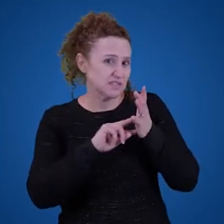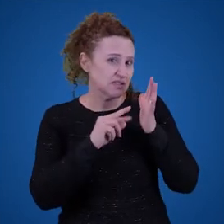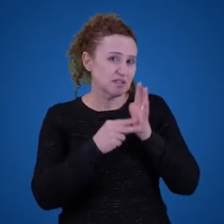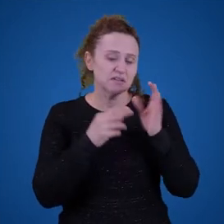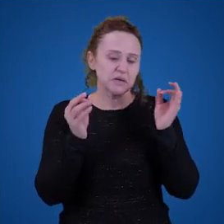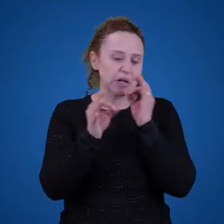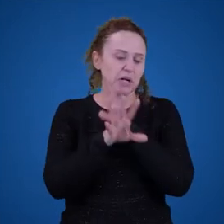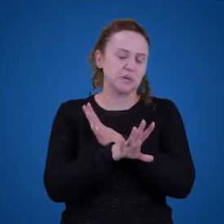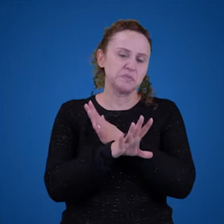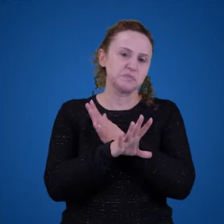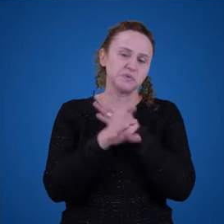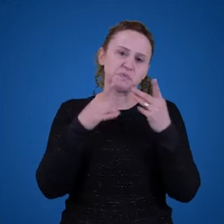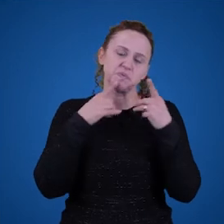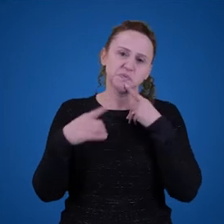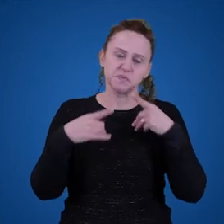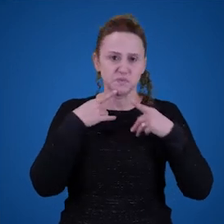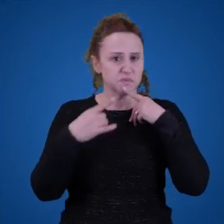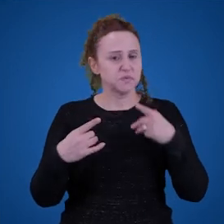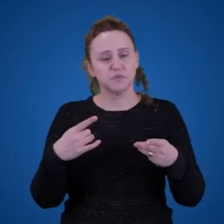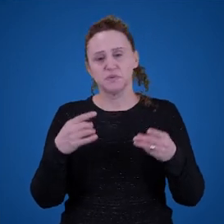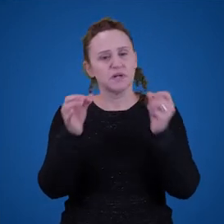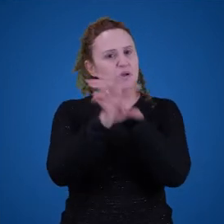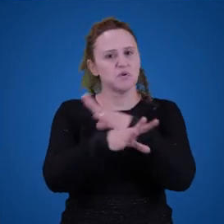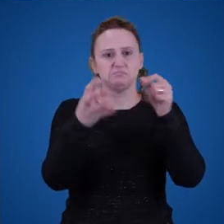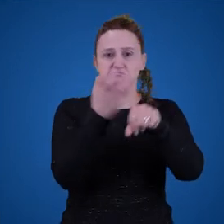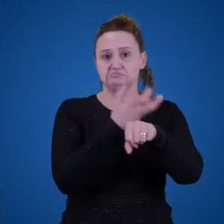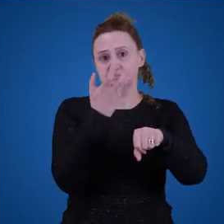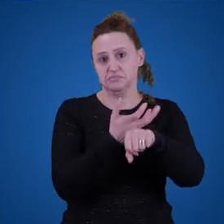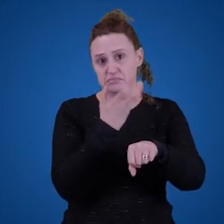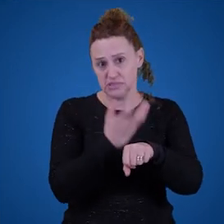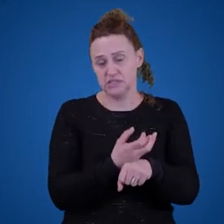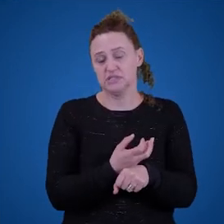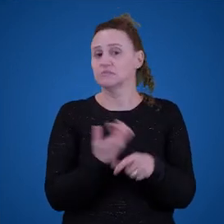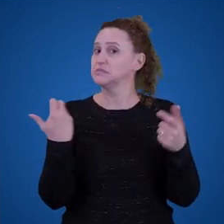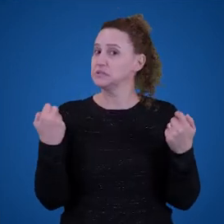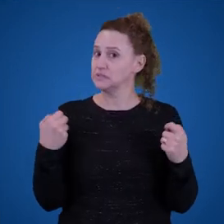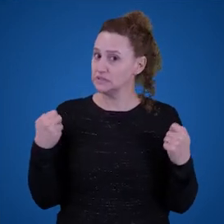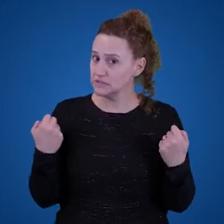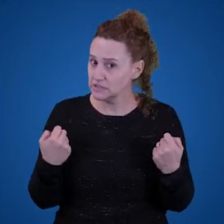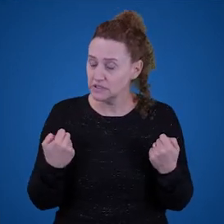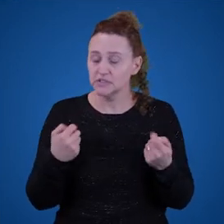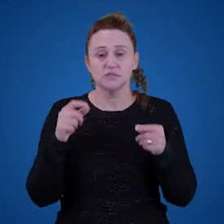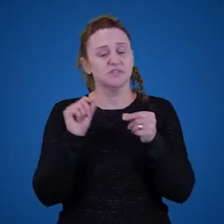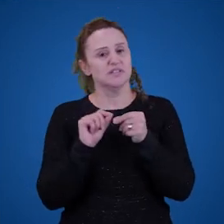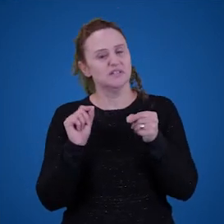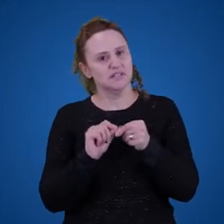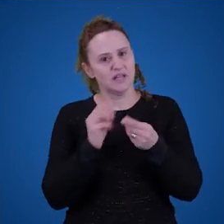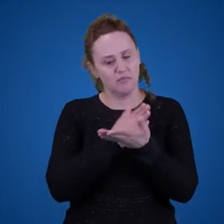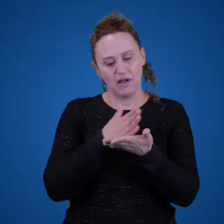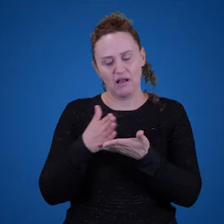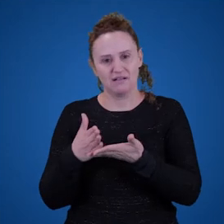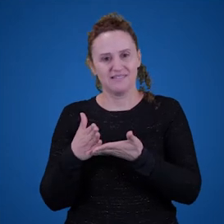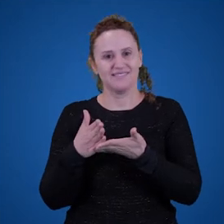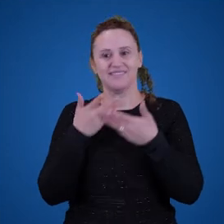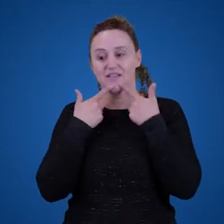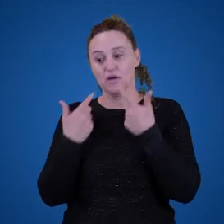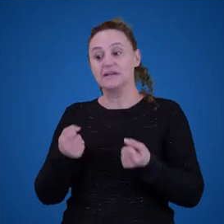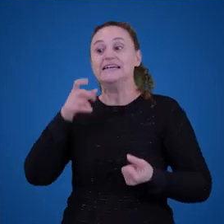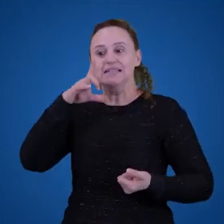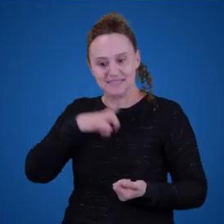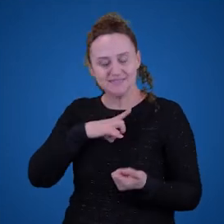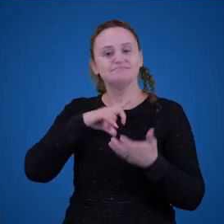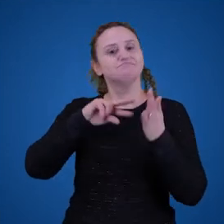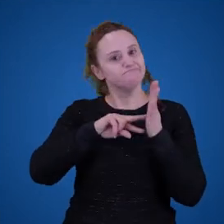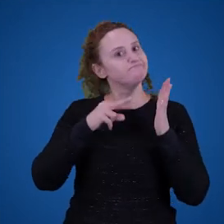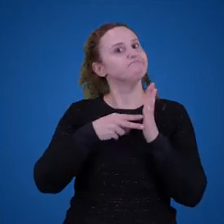discussão, né, nós podemos parar por aqui, acabou a disciplina, então nós temos que assumir que pelo menos parte da linguagem tem significado. Então,